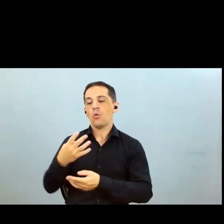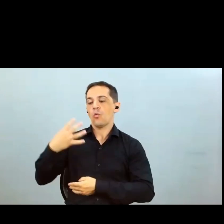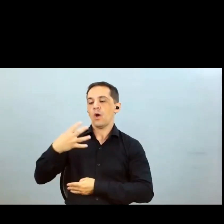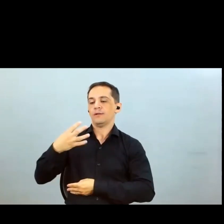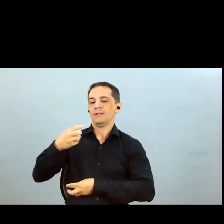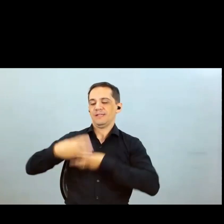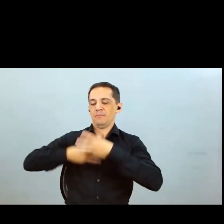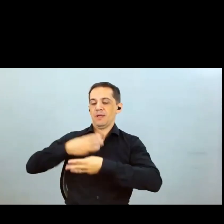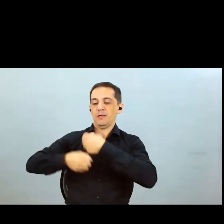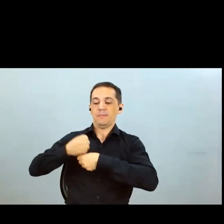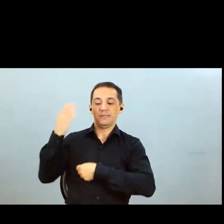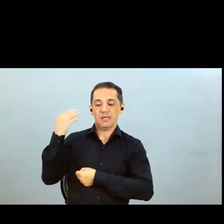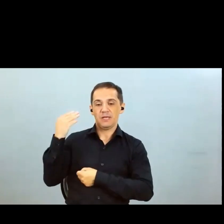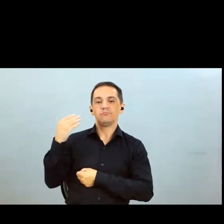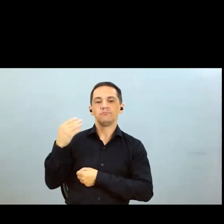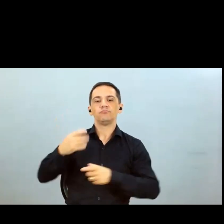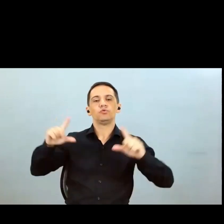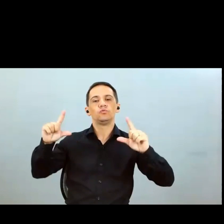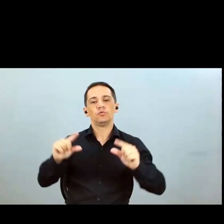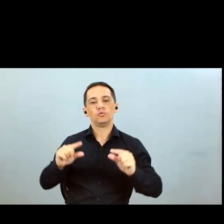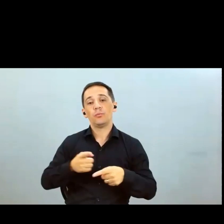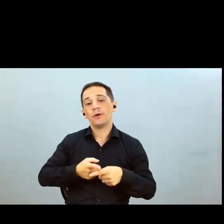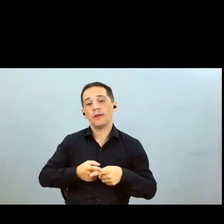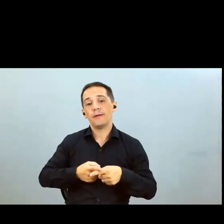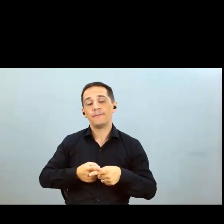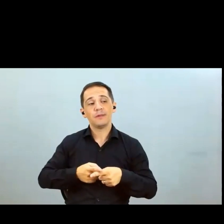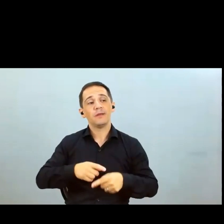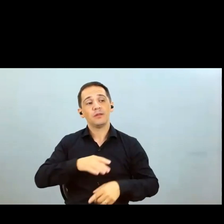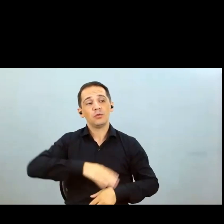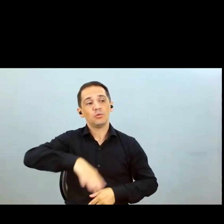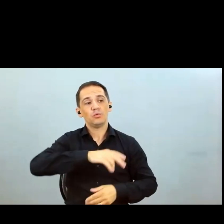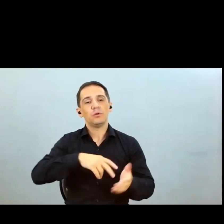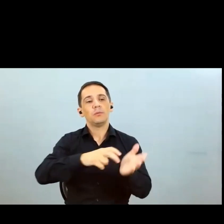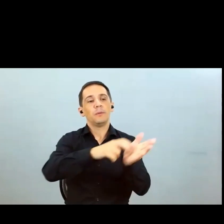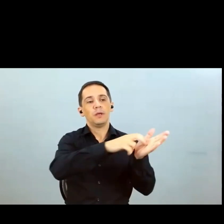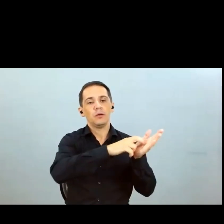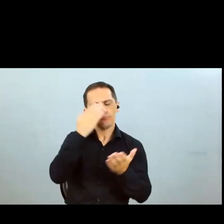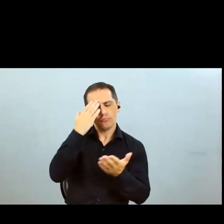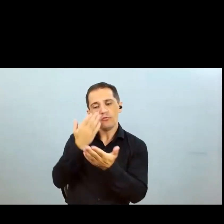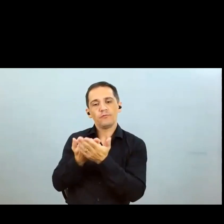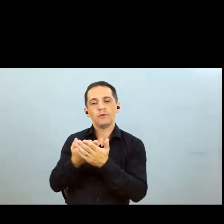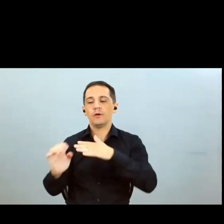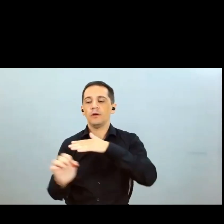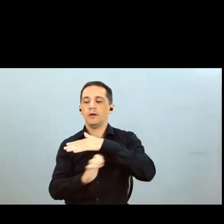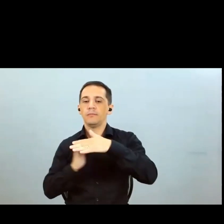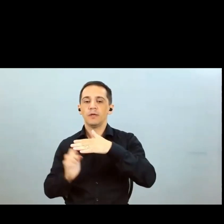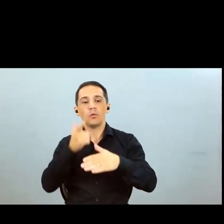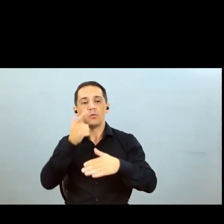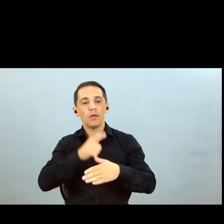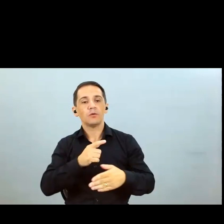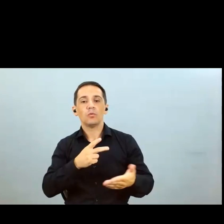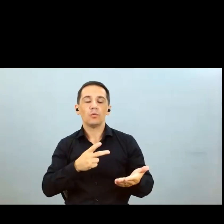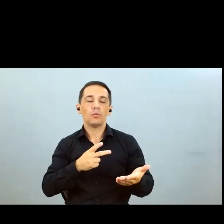companhia é vista como um porto seguro e a gente acaba tendo oportunidade de pegar recursos com um custo mais baixo que os demais não